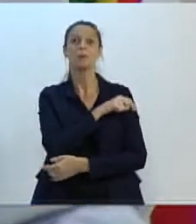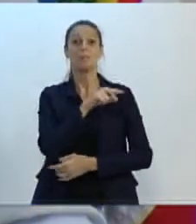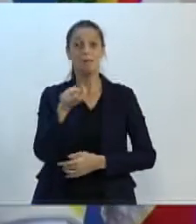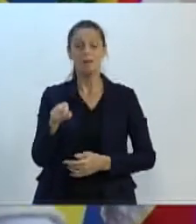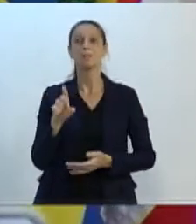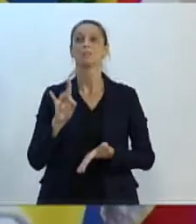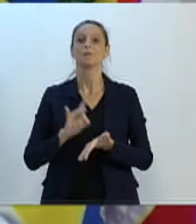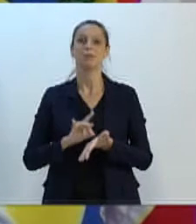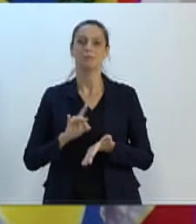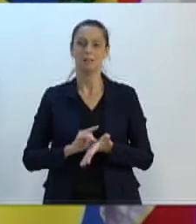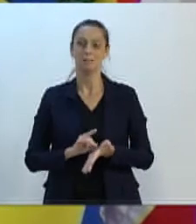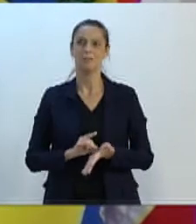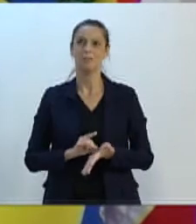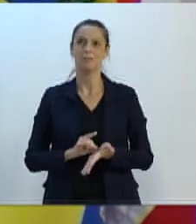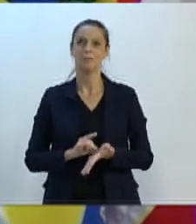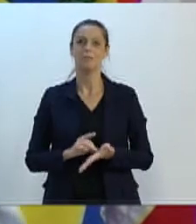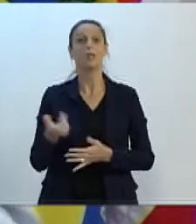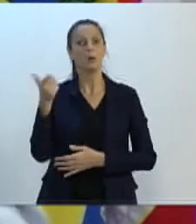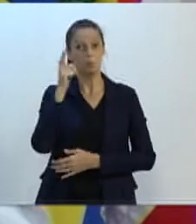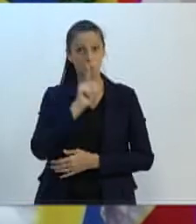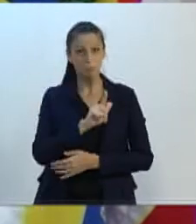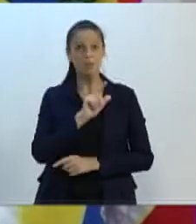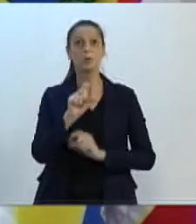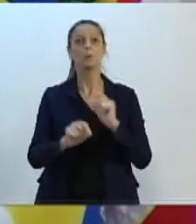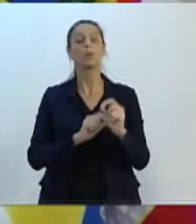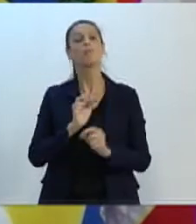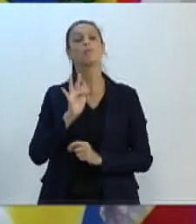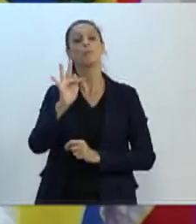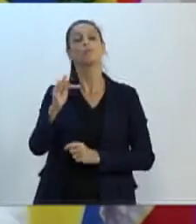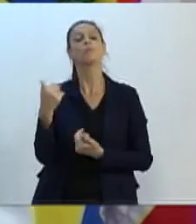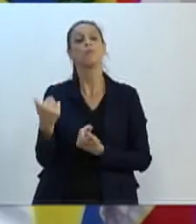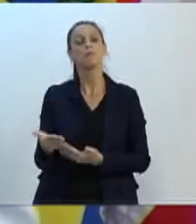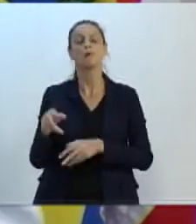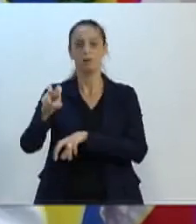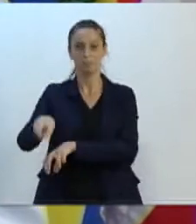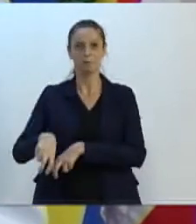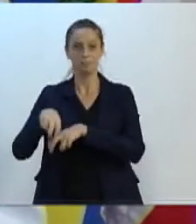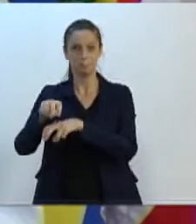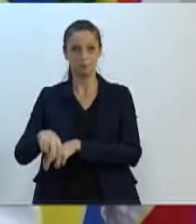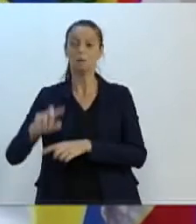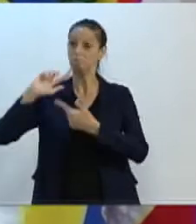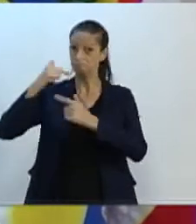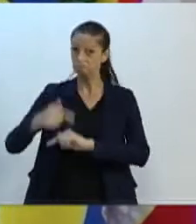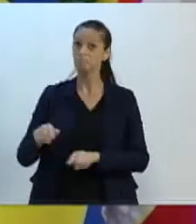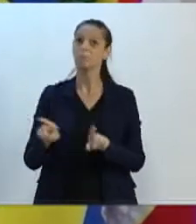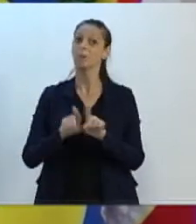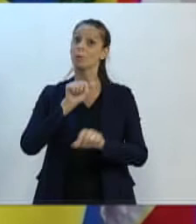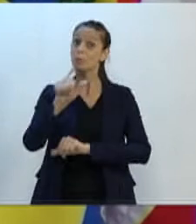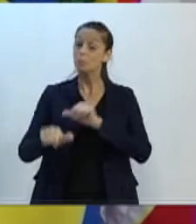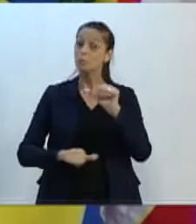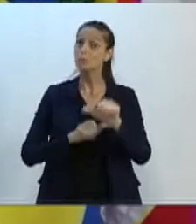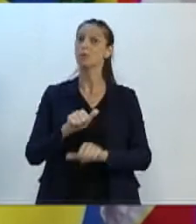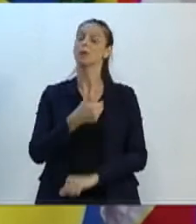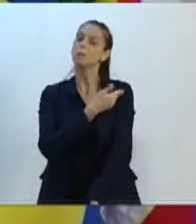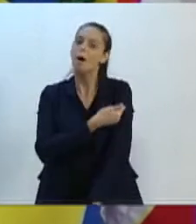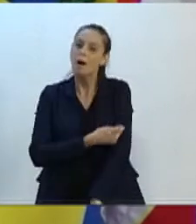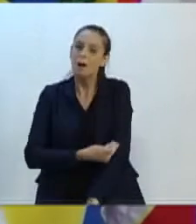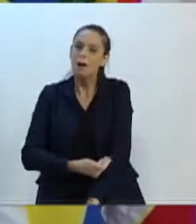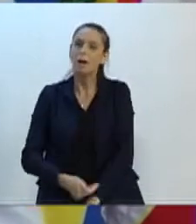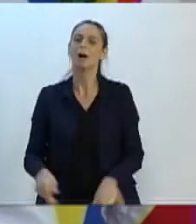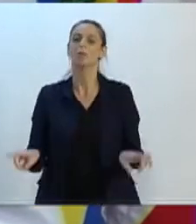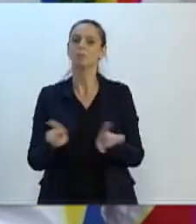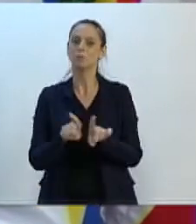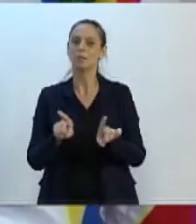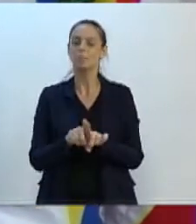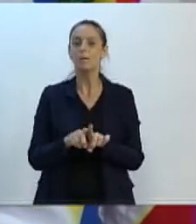para que possamos ter esses jovens agricultores. As gerações estão mudando também de hábito e também de maneira de